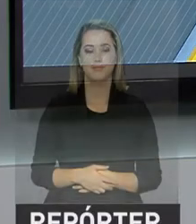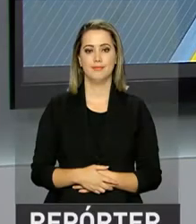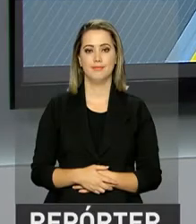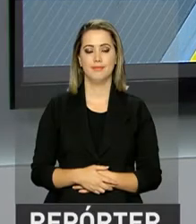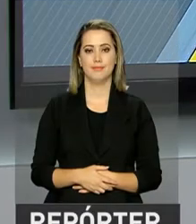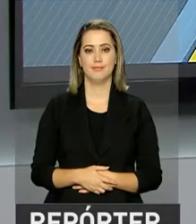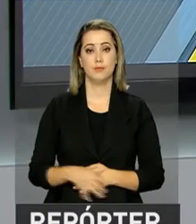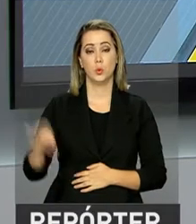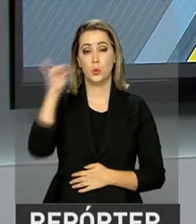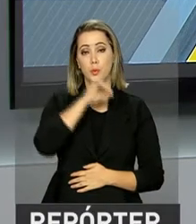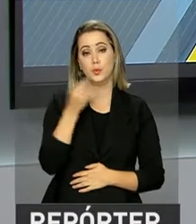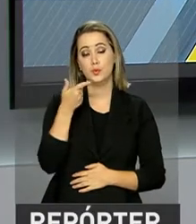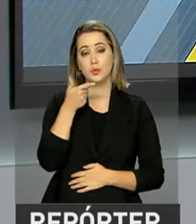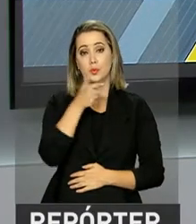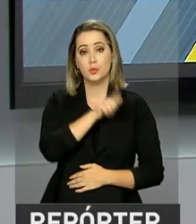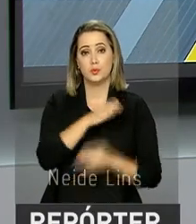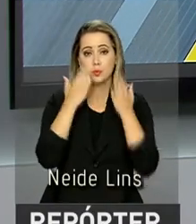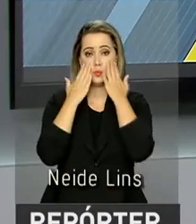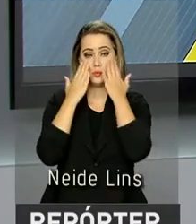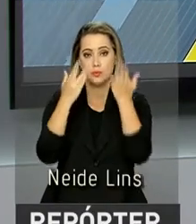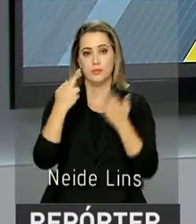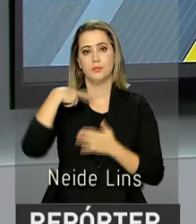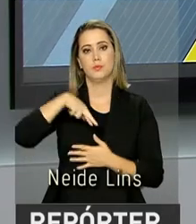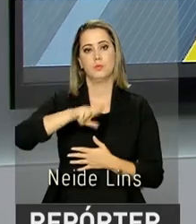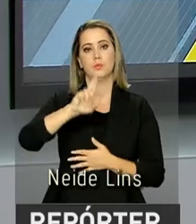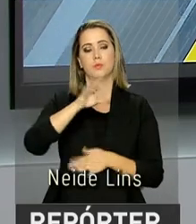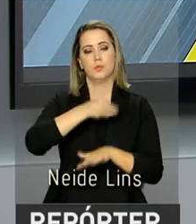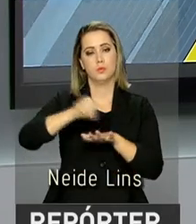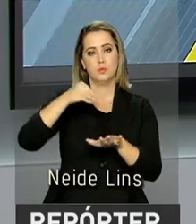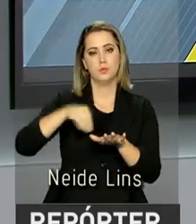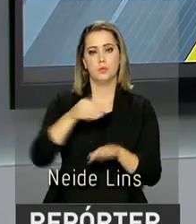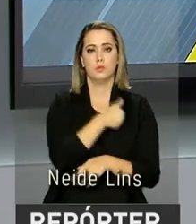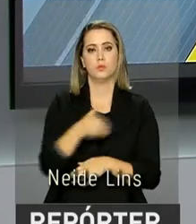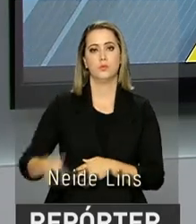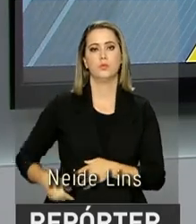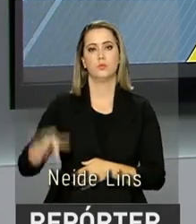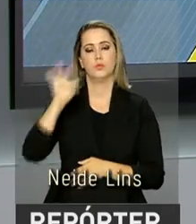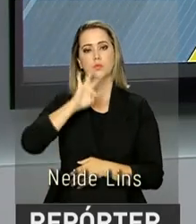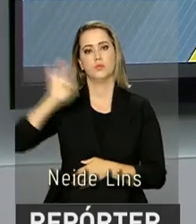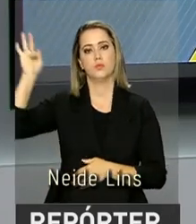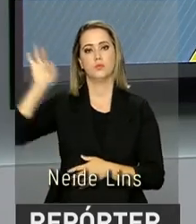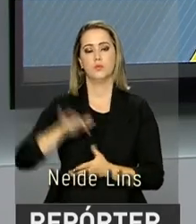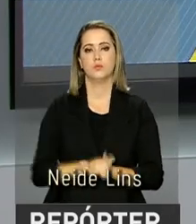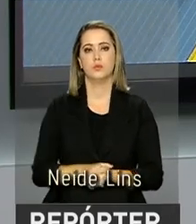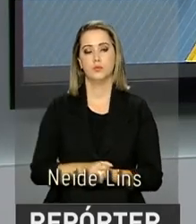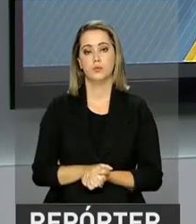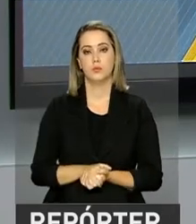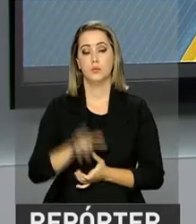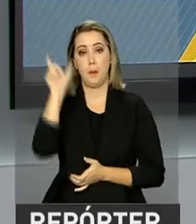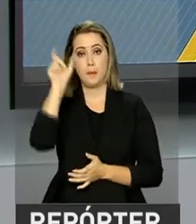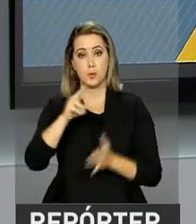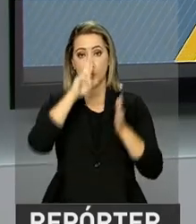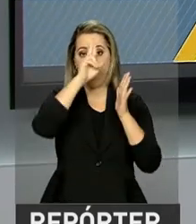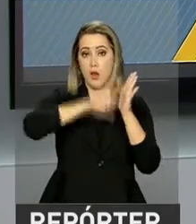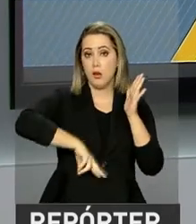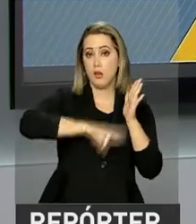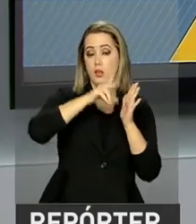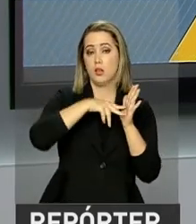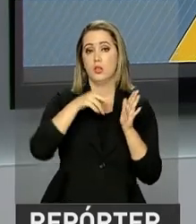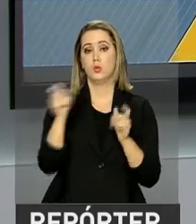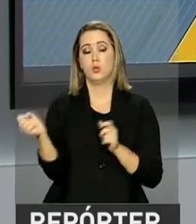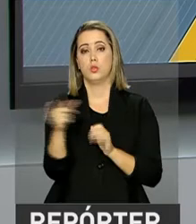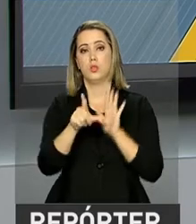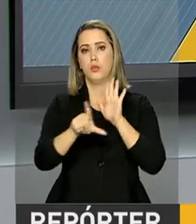Olá, começa agora mais uma edição do Repórter NBR com as notícias do governo federal. O relator da reforma